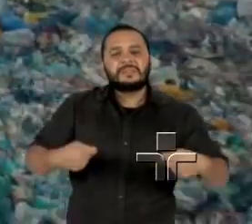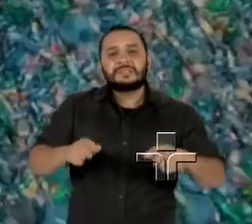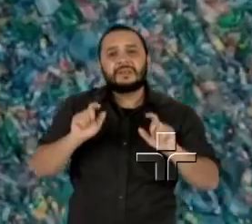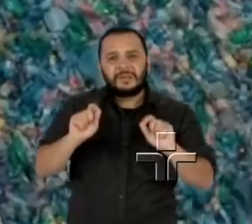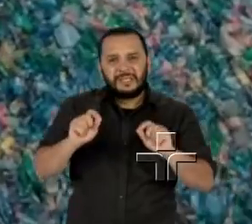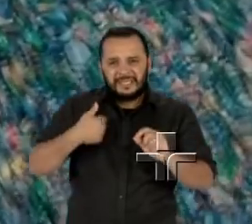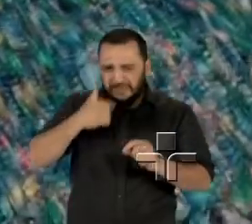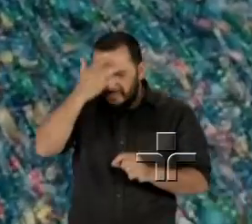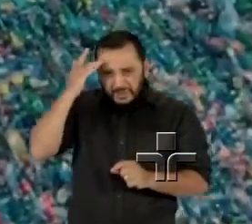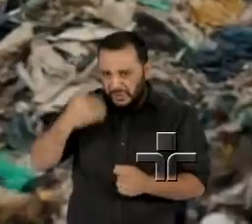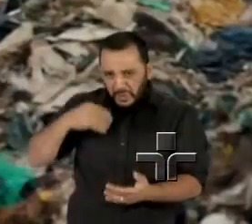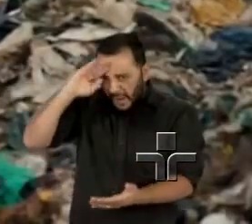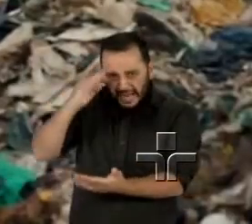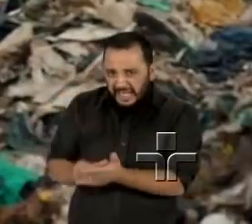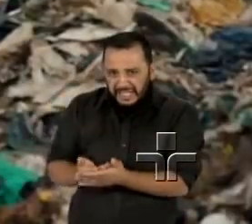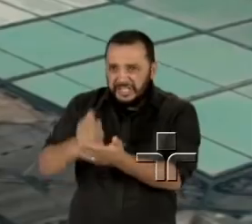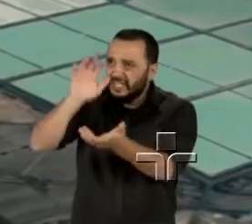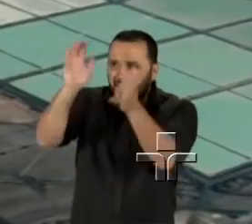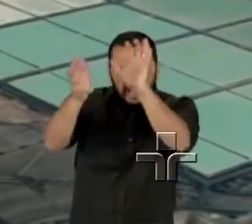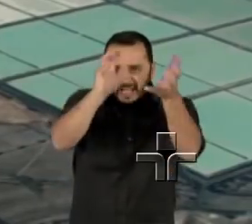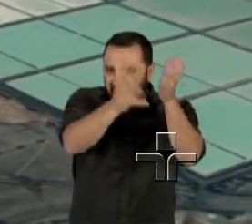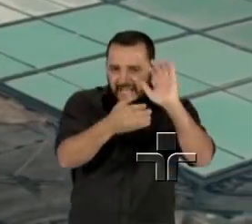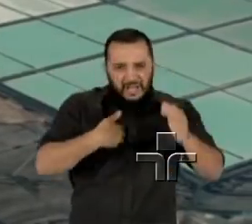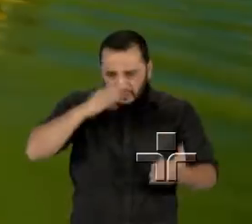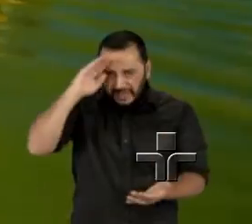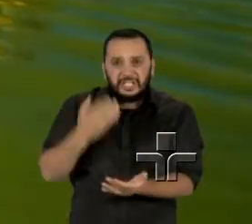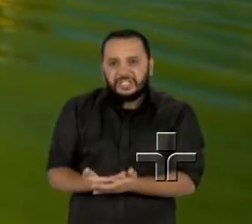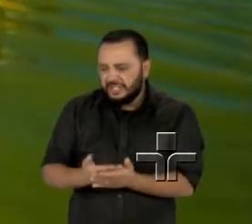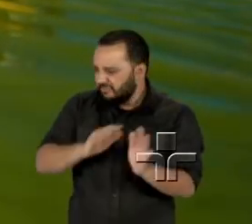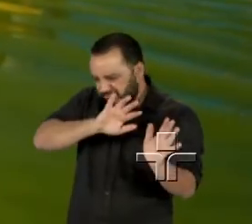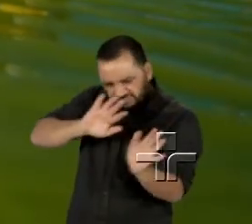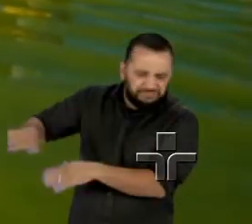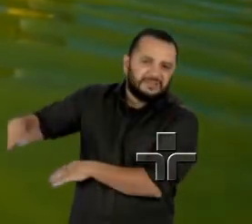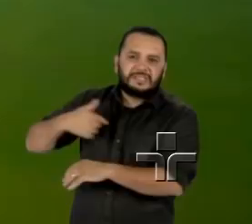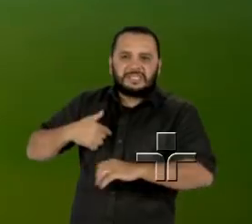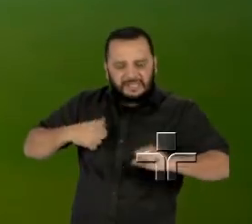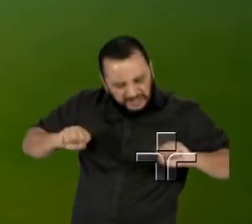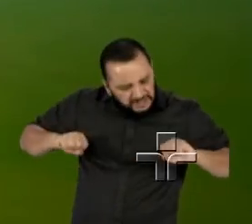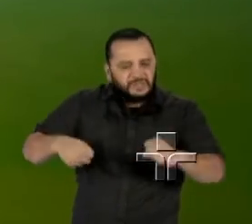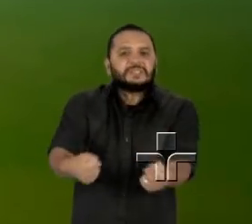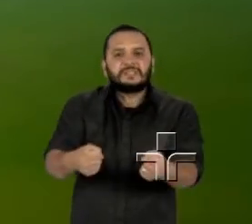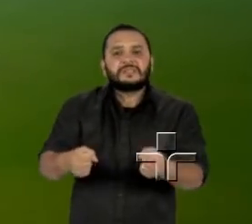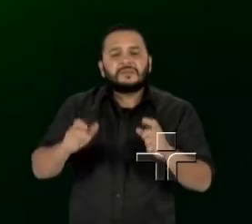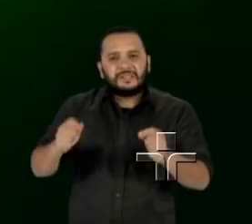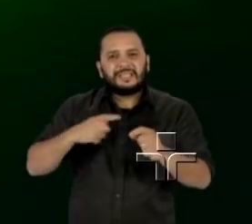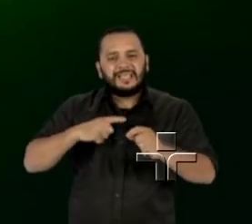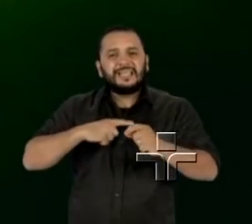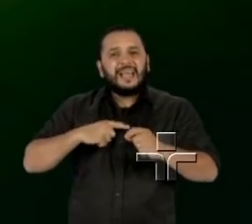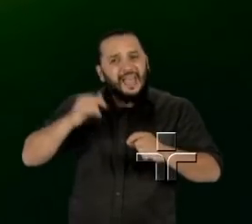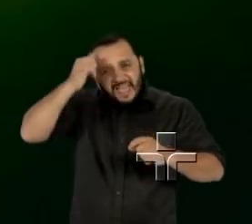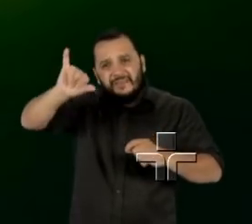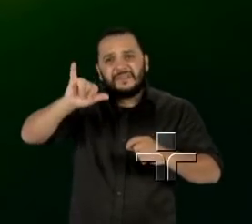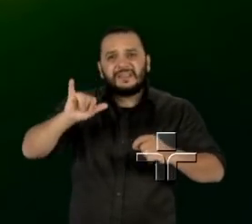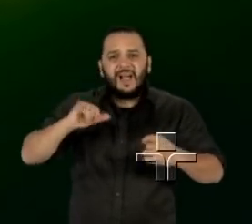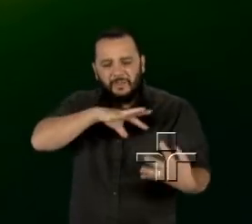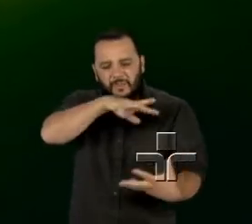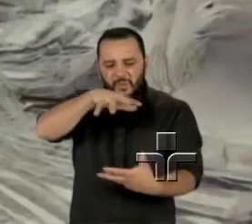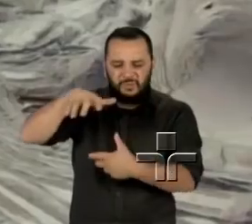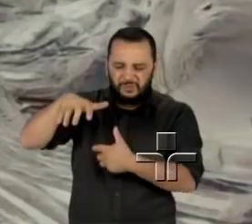os que duvidam e concentrar esforços nas medidas necessárias para reduzir a velocidade do aquecimento global.